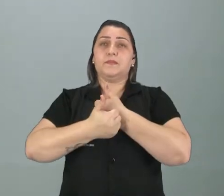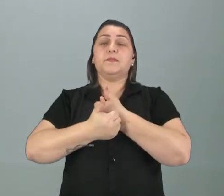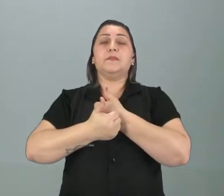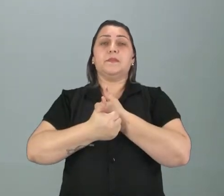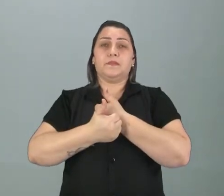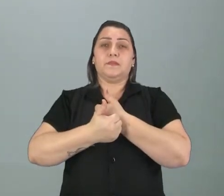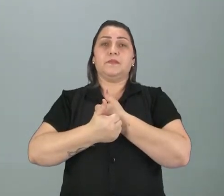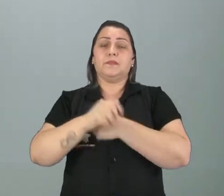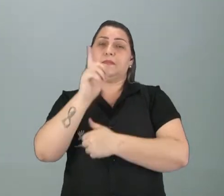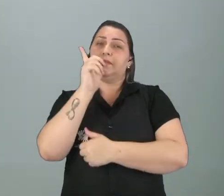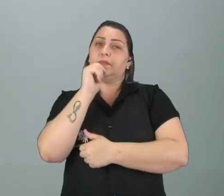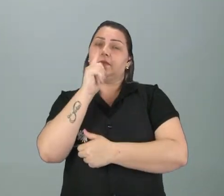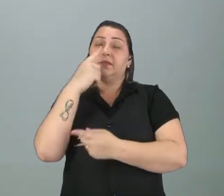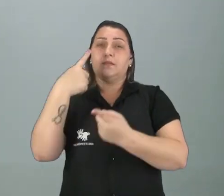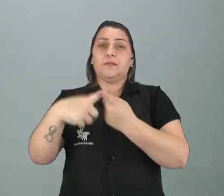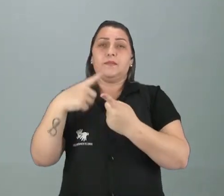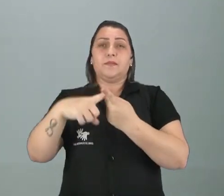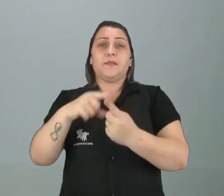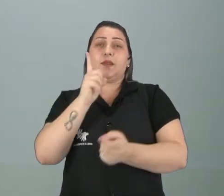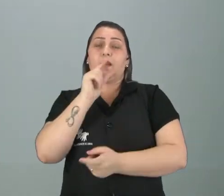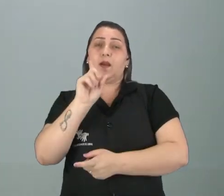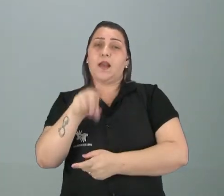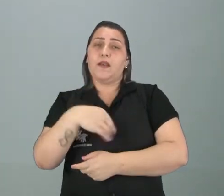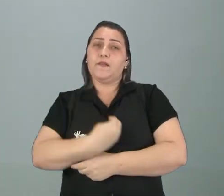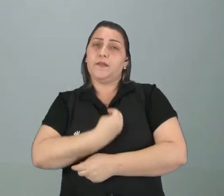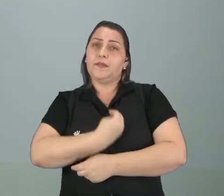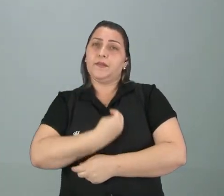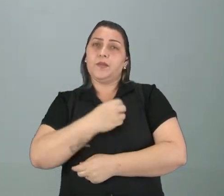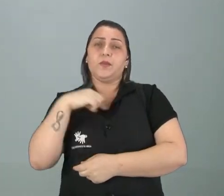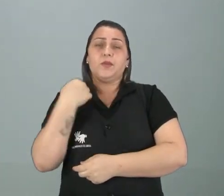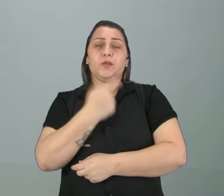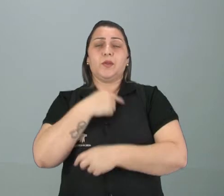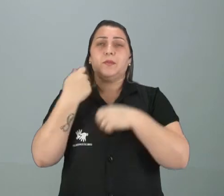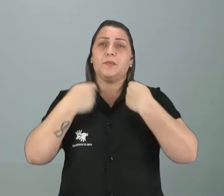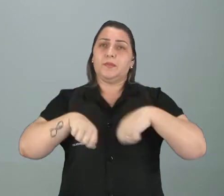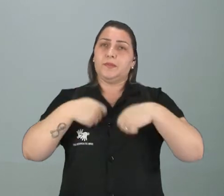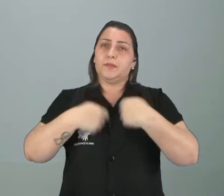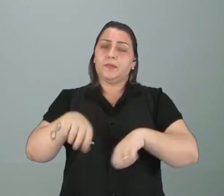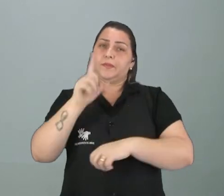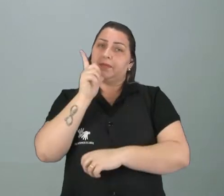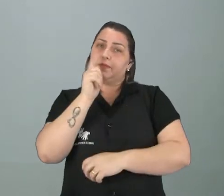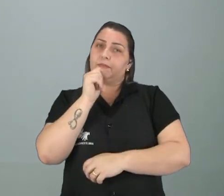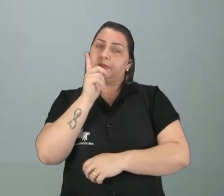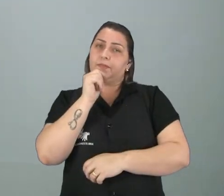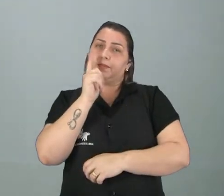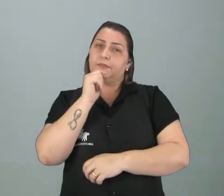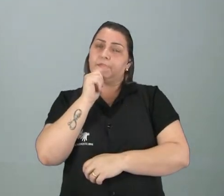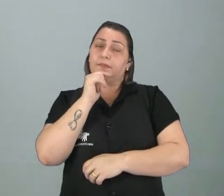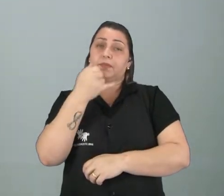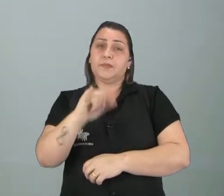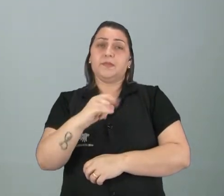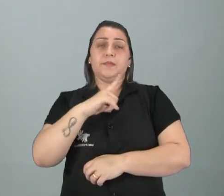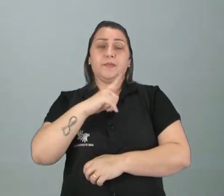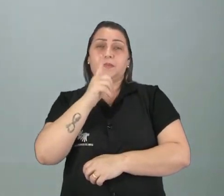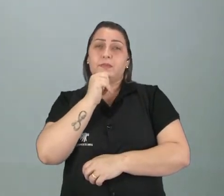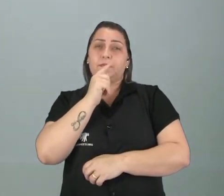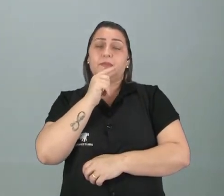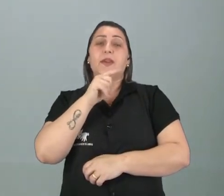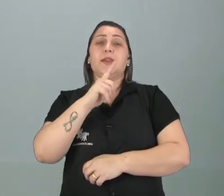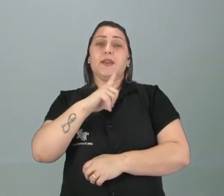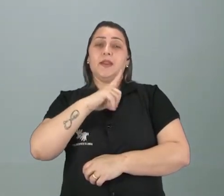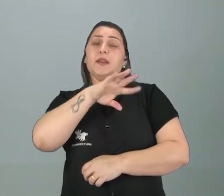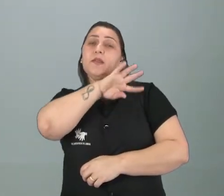Ali, bem perto da água. Por quê? Porque a água é vida, né? Todos nós necessitamos da água. E se tem água, também vai ter